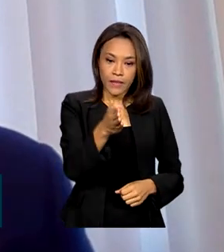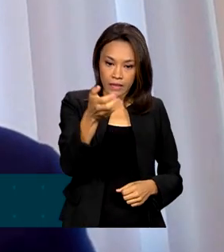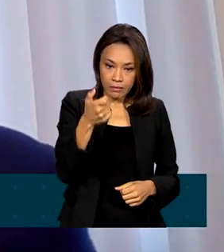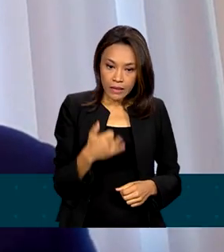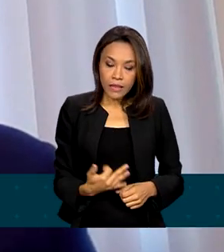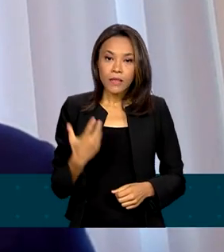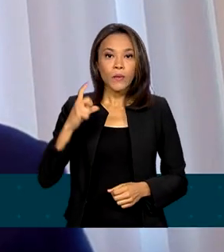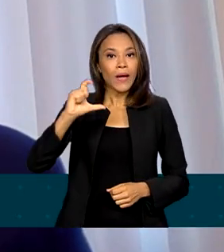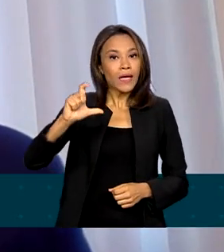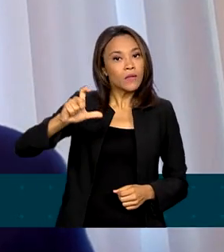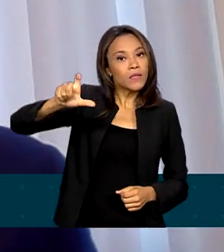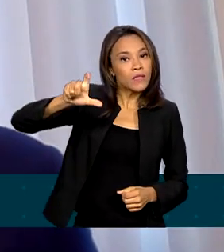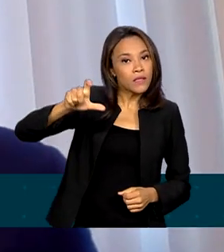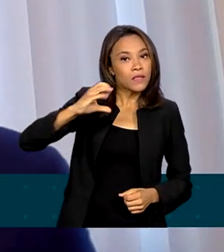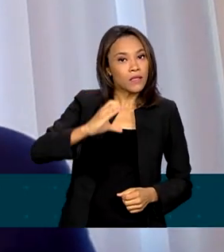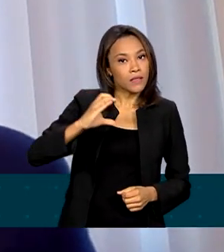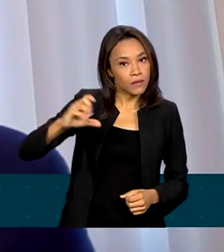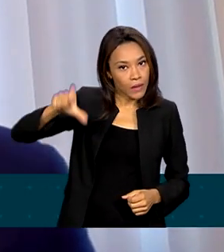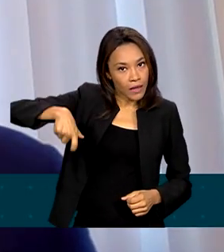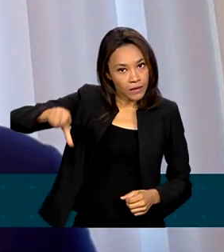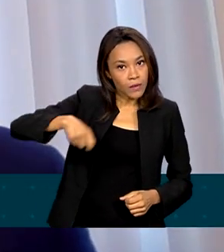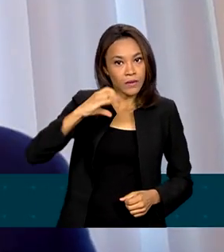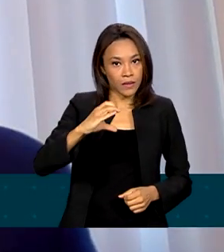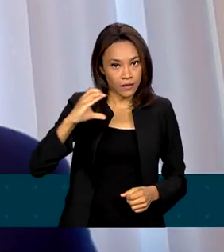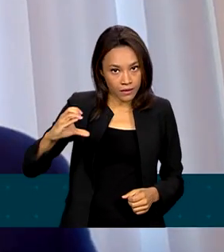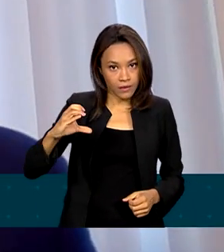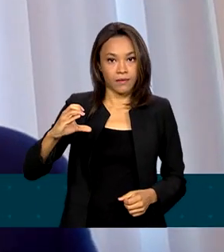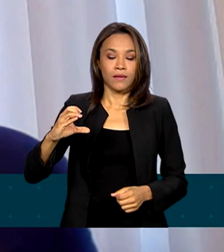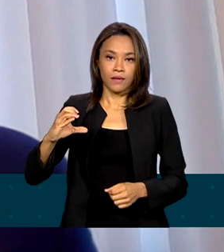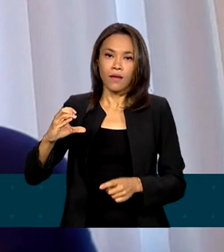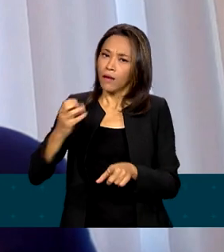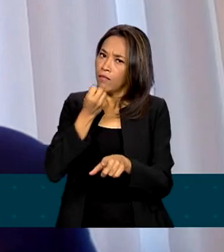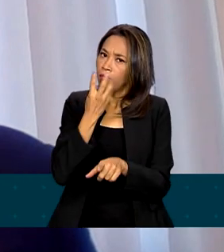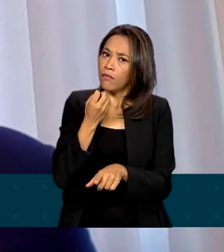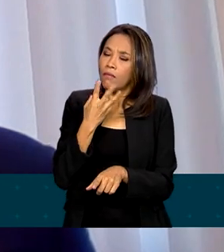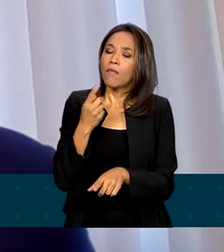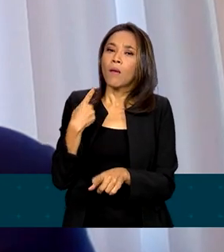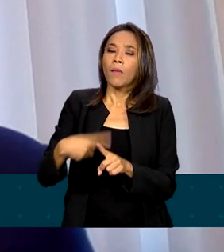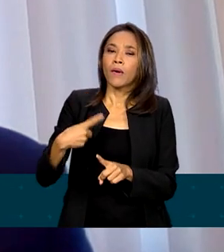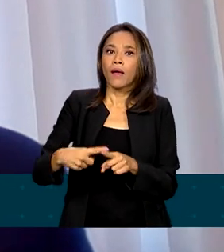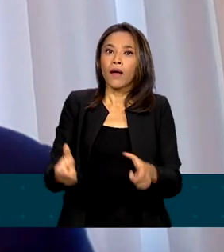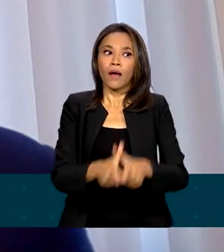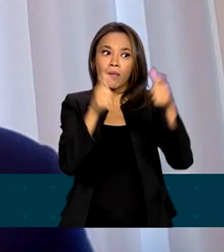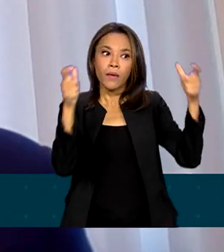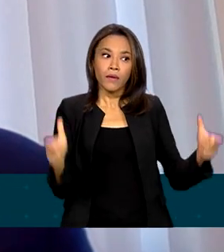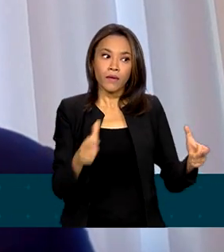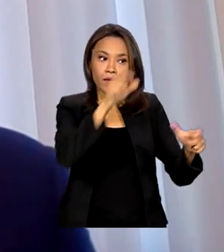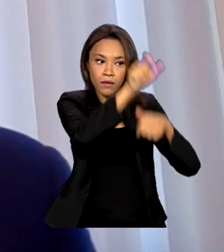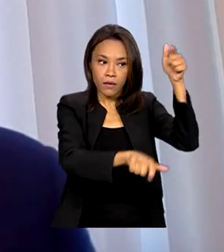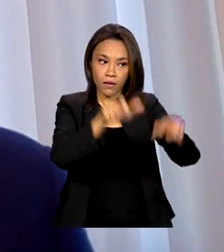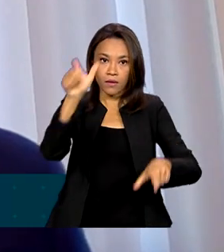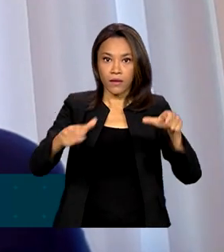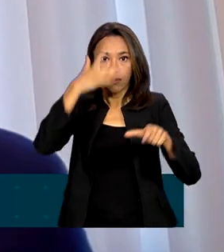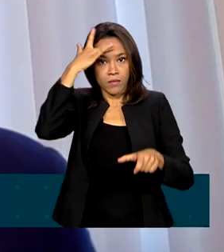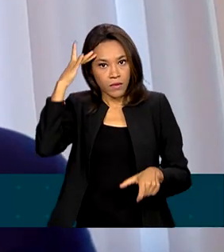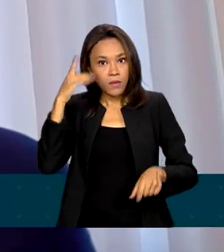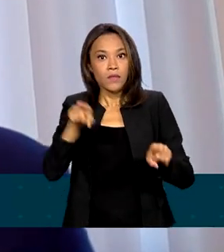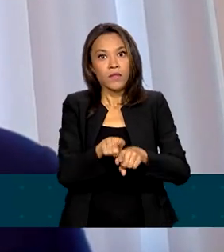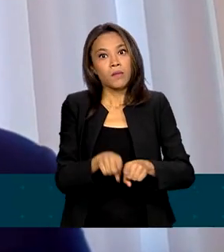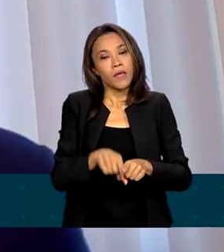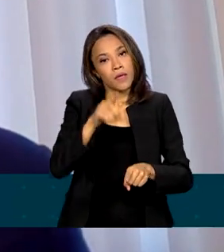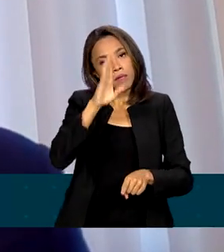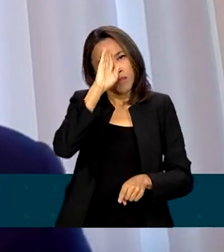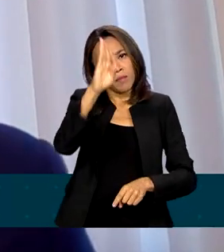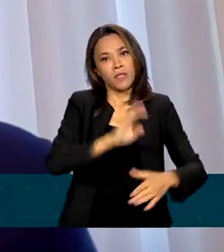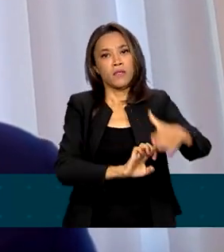facilidade que praticamente grande parte das pessoas físicas e empresas, principalmente as empresas